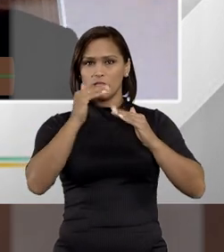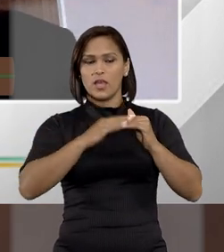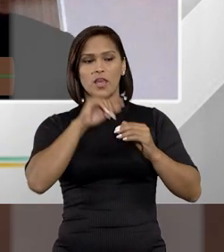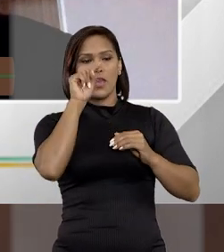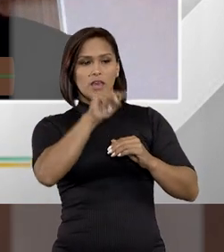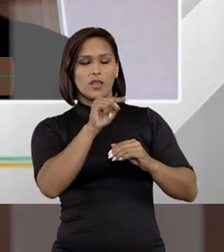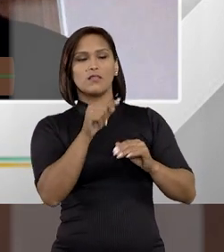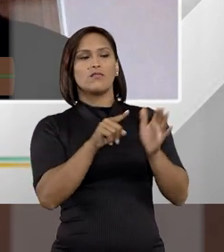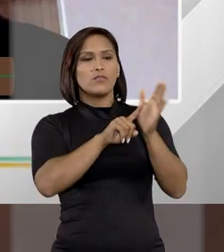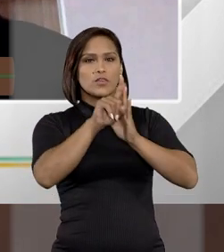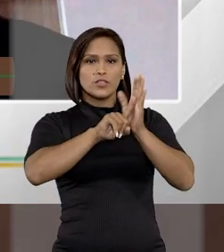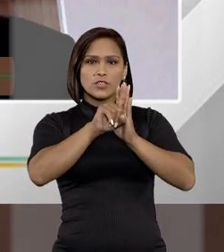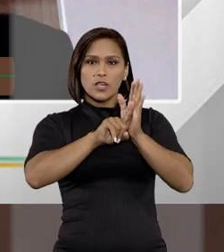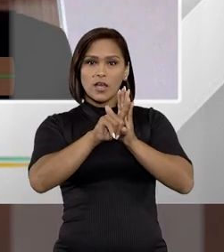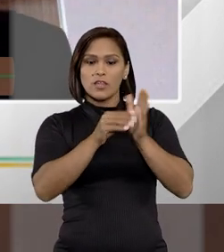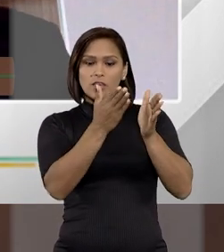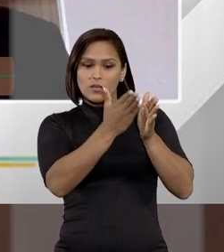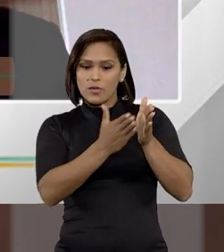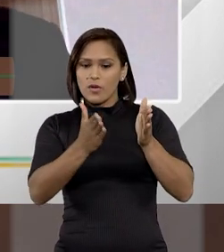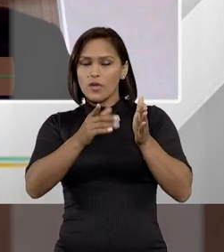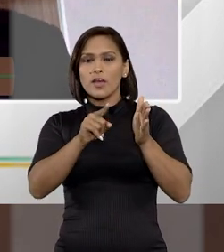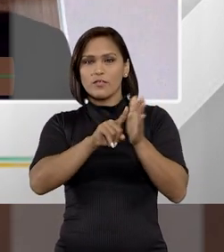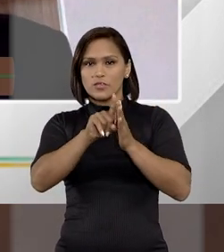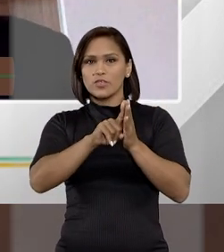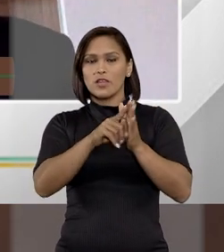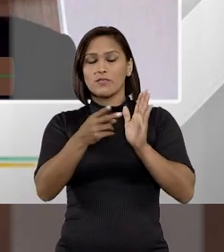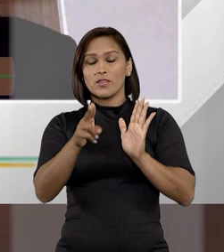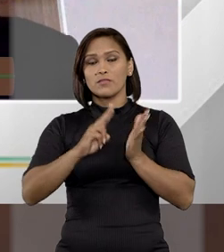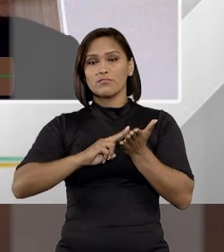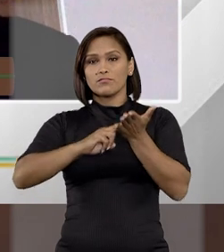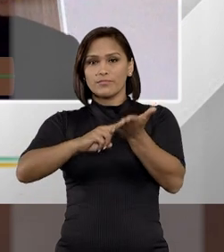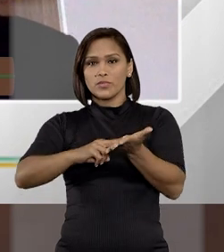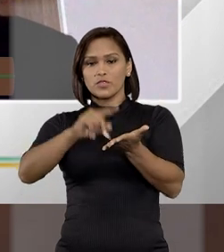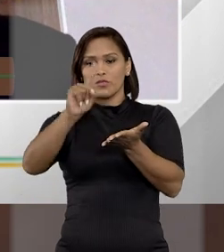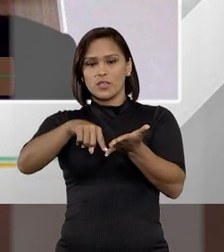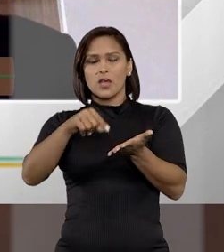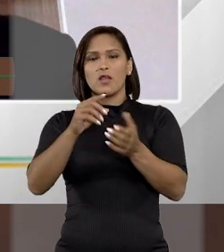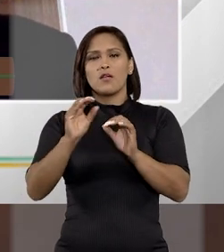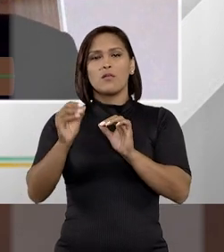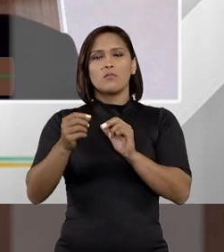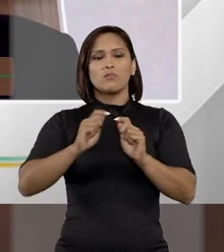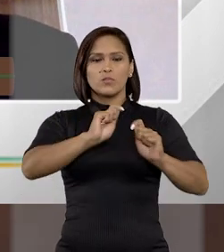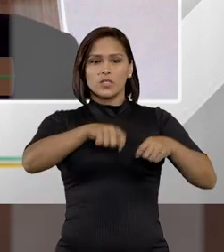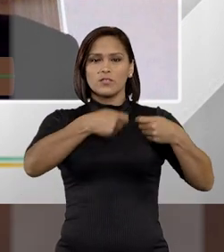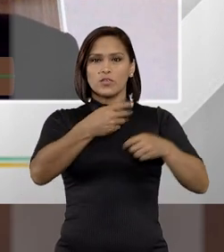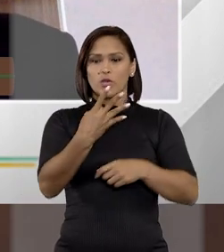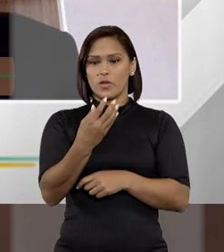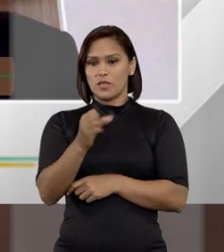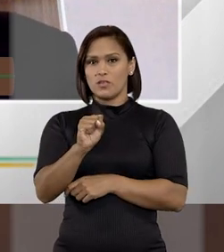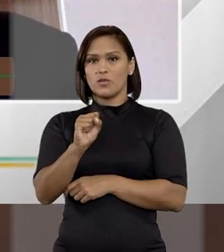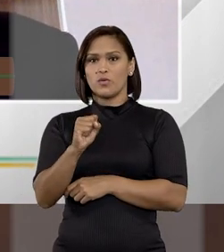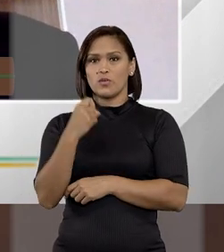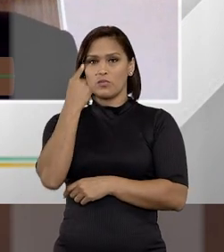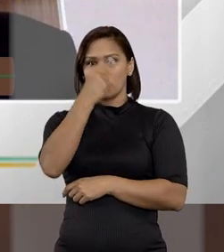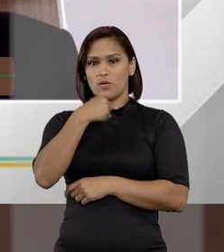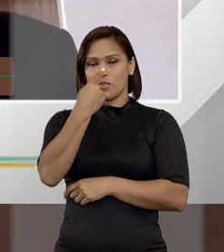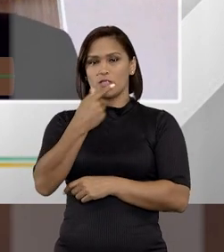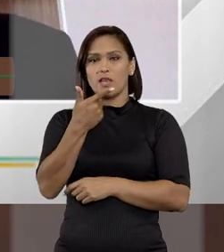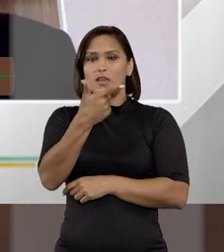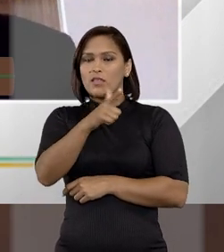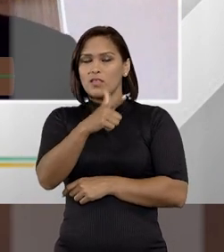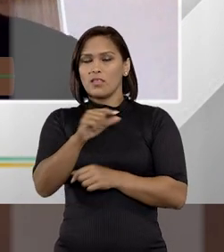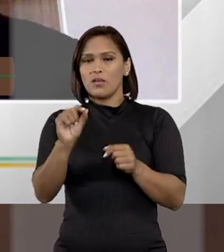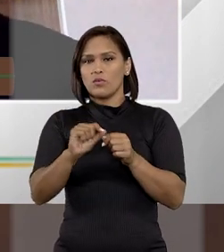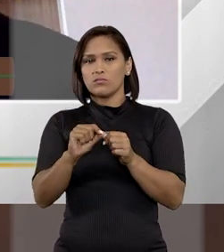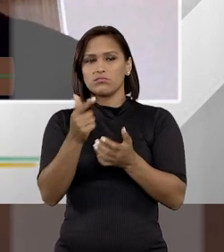ele vai ser investigado, enquanto investigado, então, ele vai ser notificado para constituir um defensor em 48 horas. caso